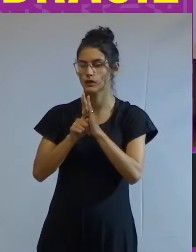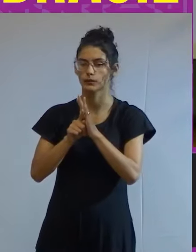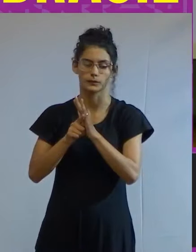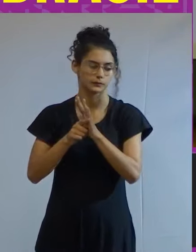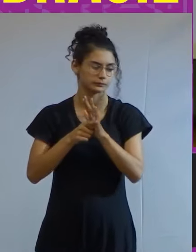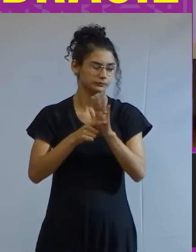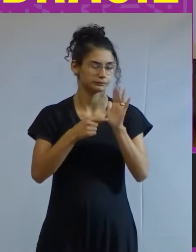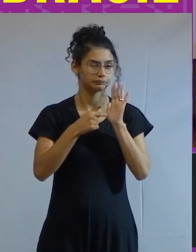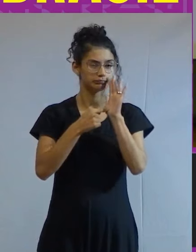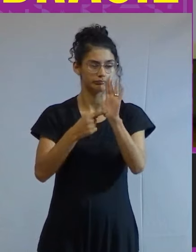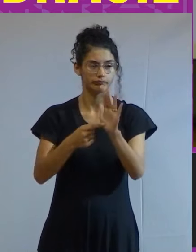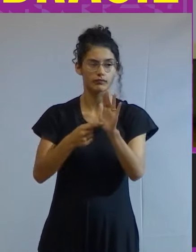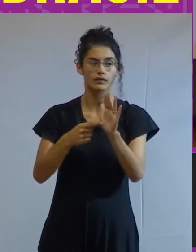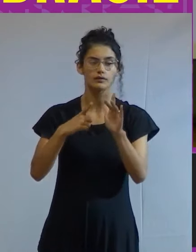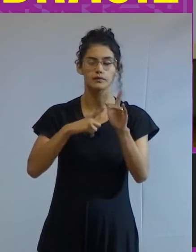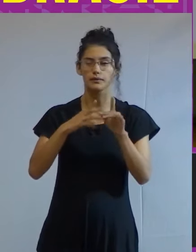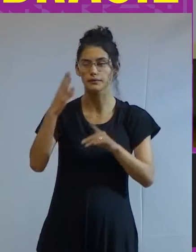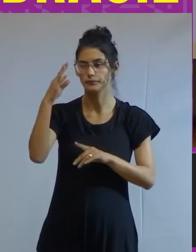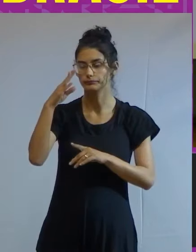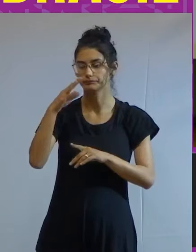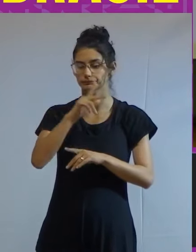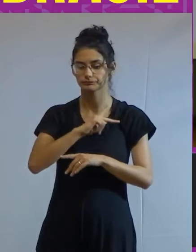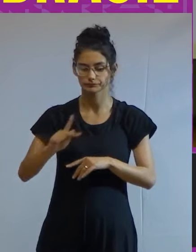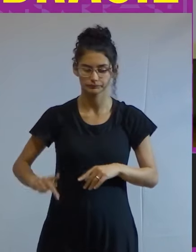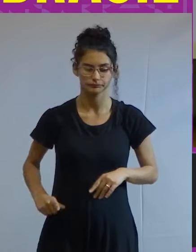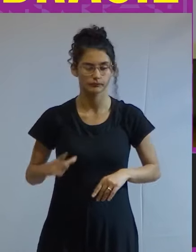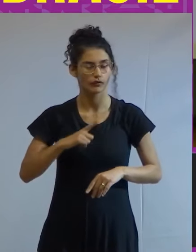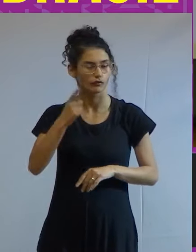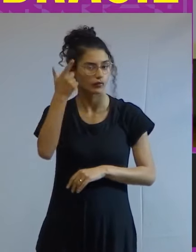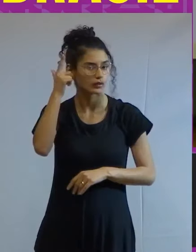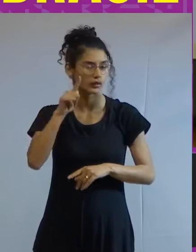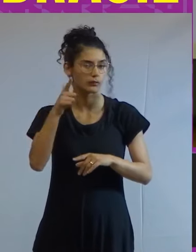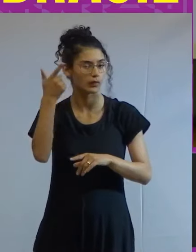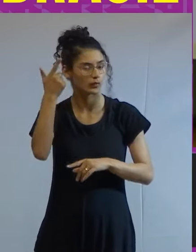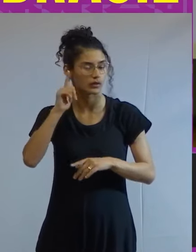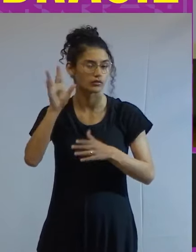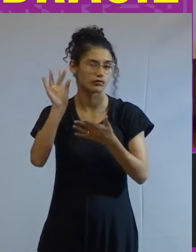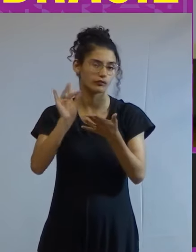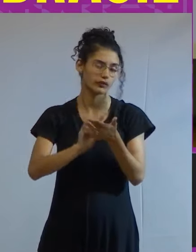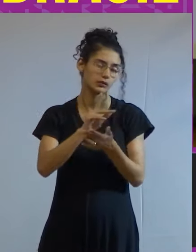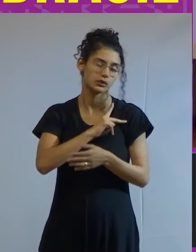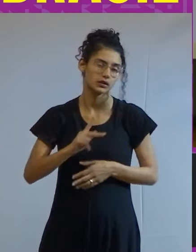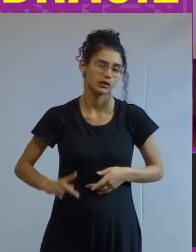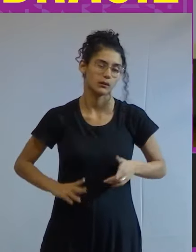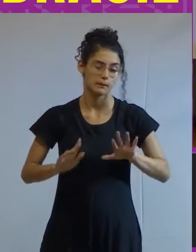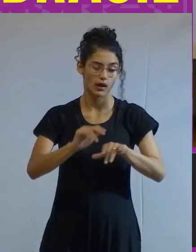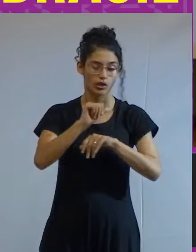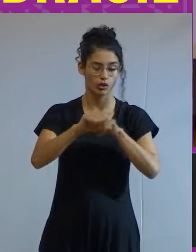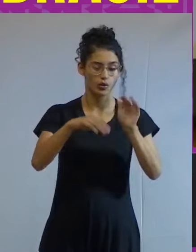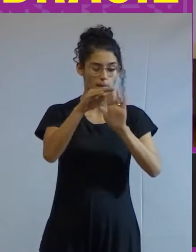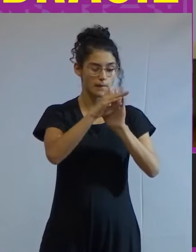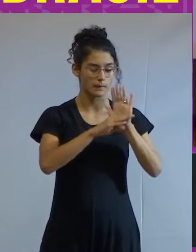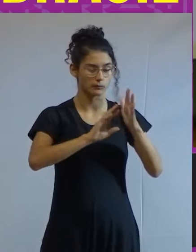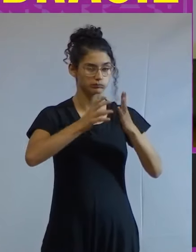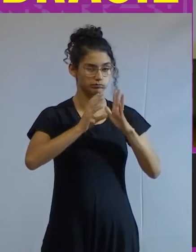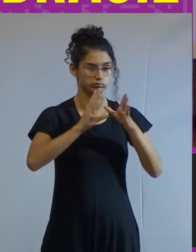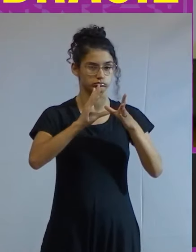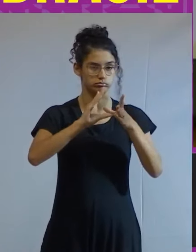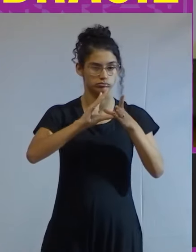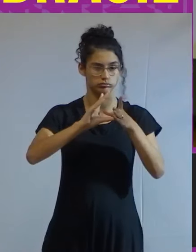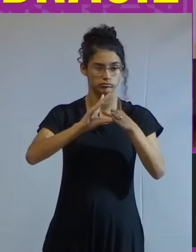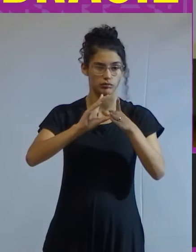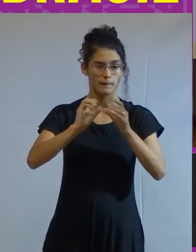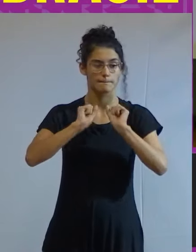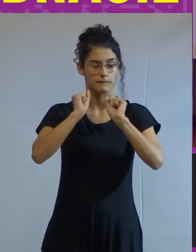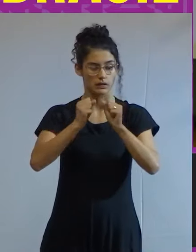presidencial de Bernie Sanders não foi bem sucedido para conseguir a candidatura presidencial mas mudou a agenda do Partido Democrata então você pode